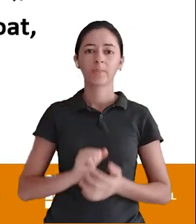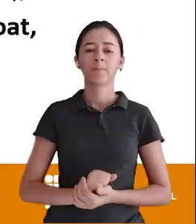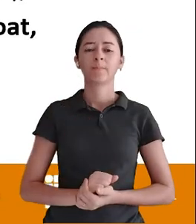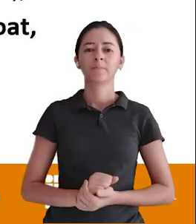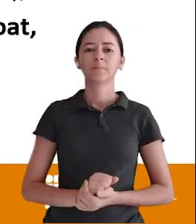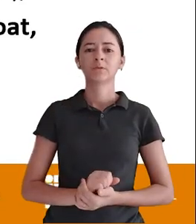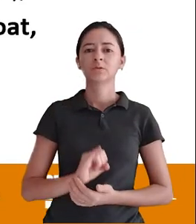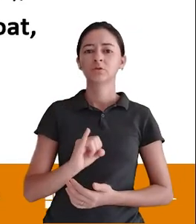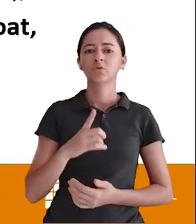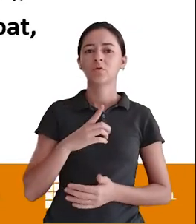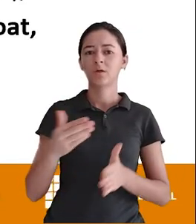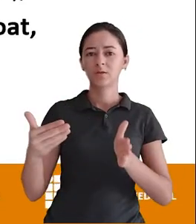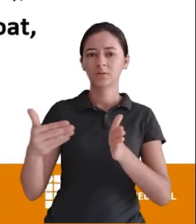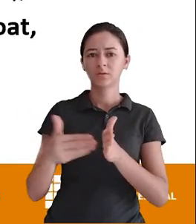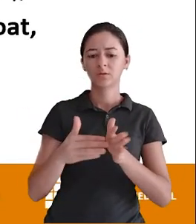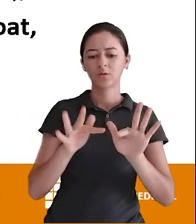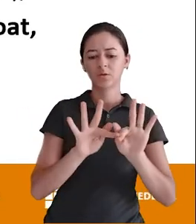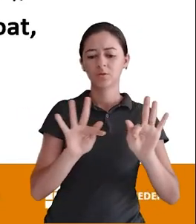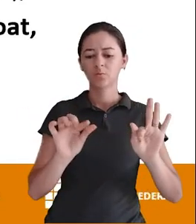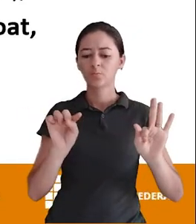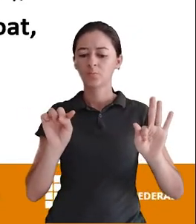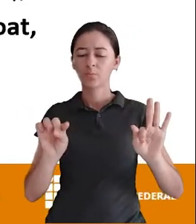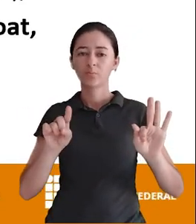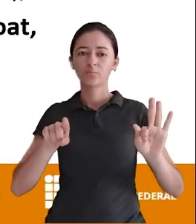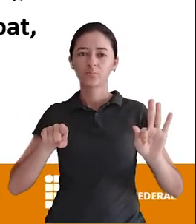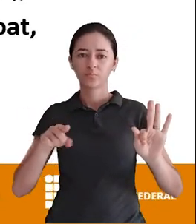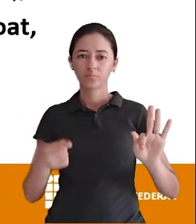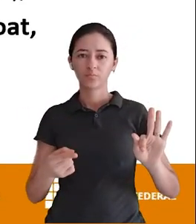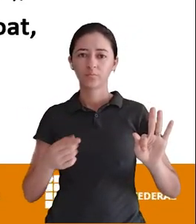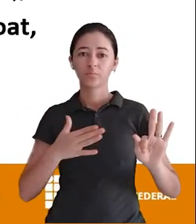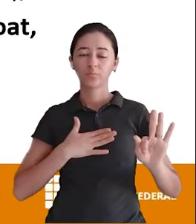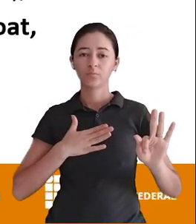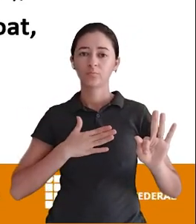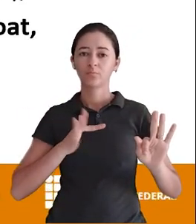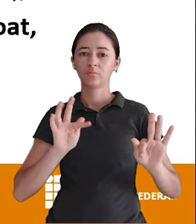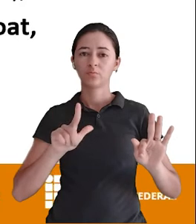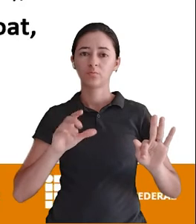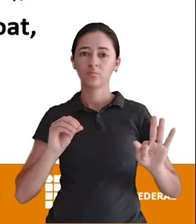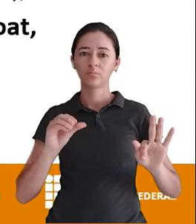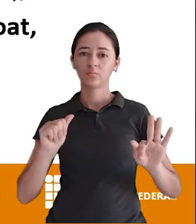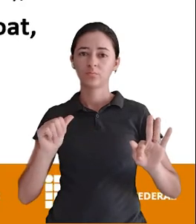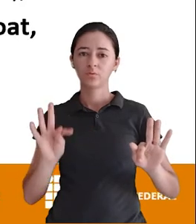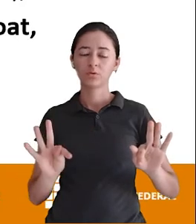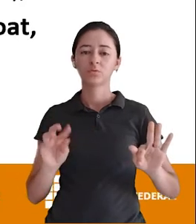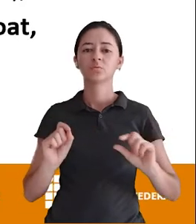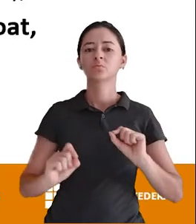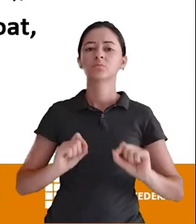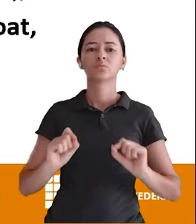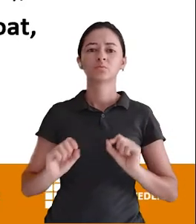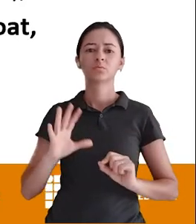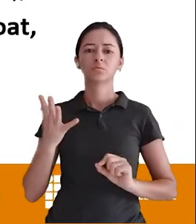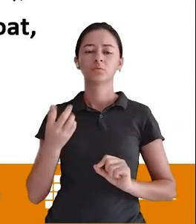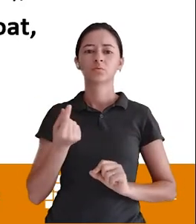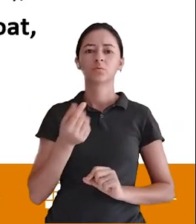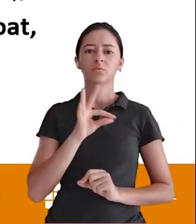fizesse esse comando Até aqui Se eu colocasse o ponto e vírgula Aqui no float O que que aconteceria Esse atributo Renda familiar Ele sempre ia ser